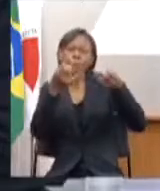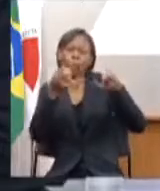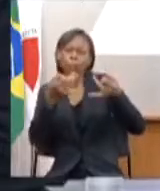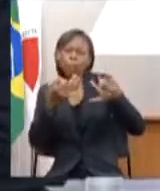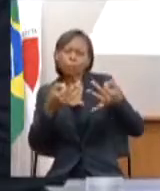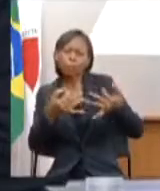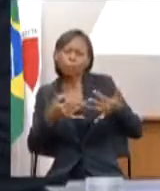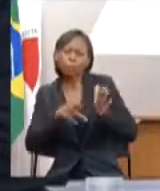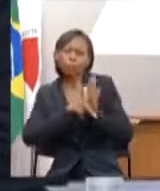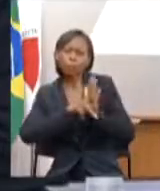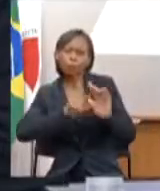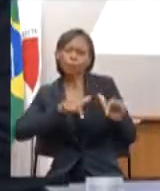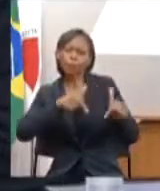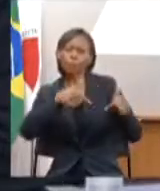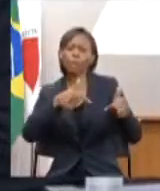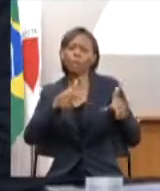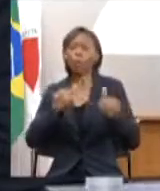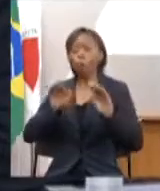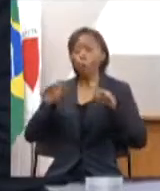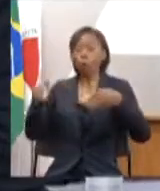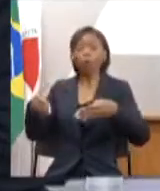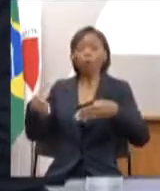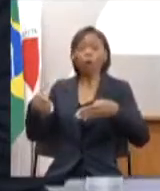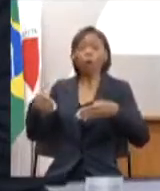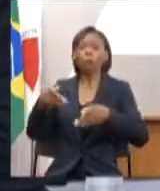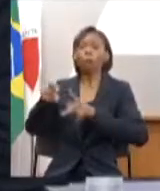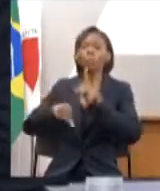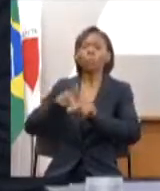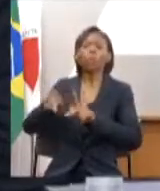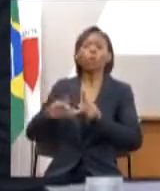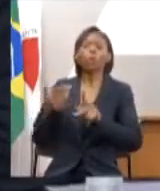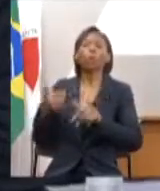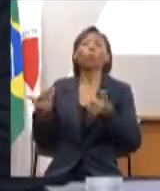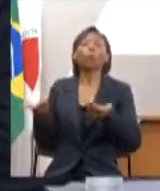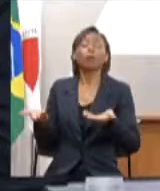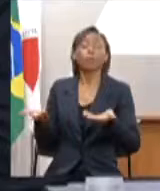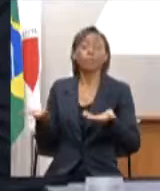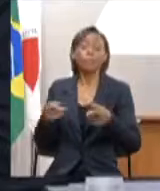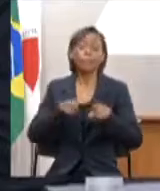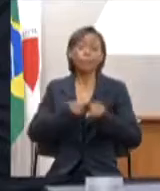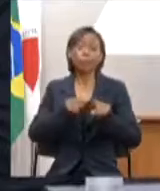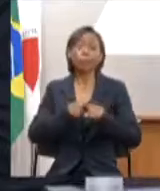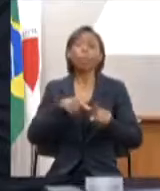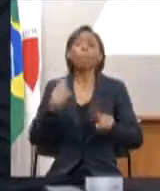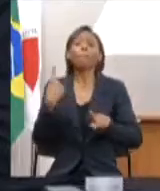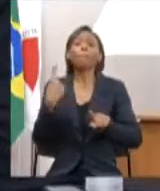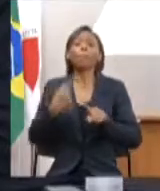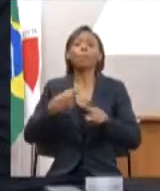quem que o público-alvo dessa ação, e por que se justifica esse programa.